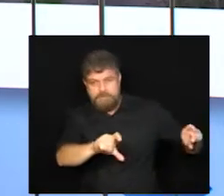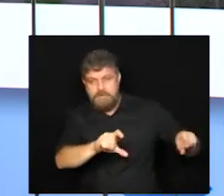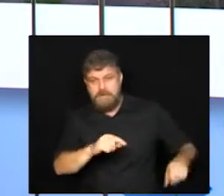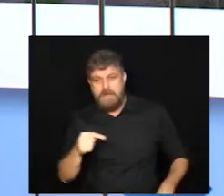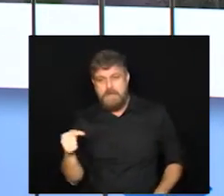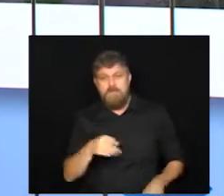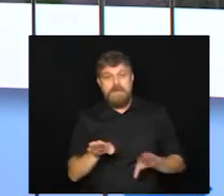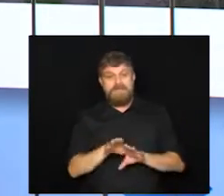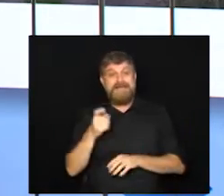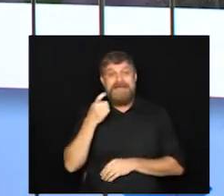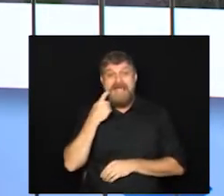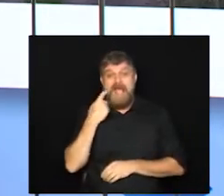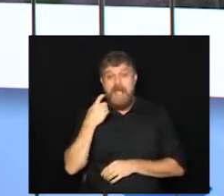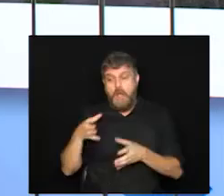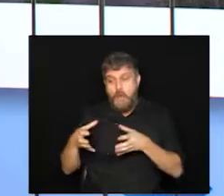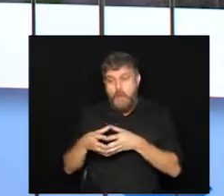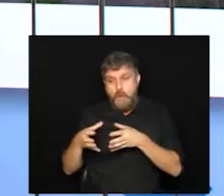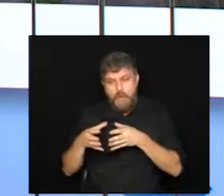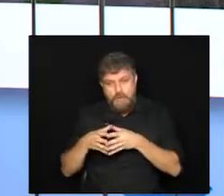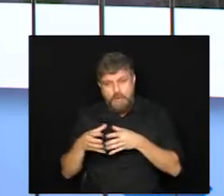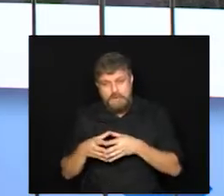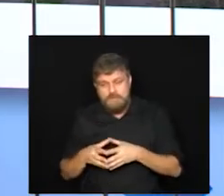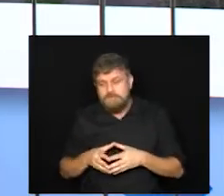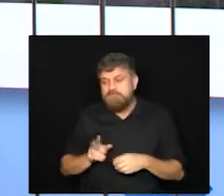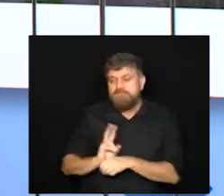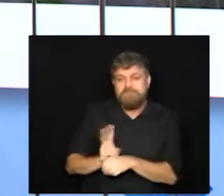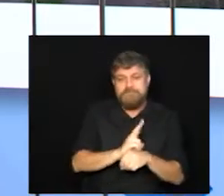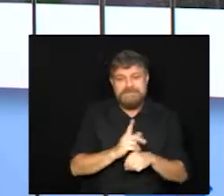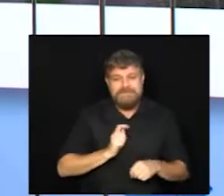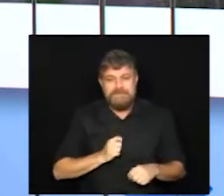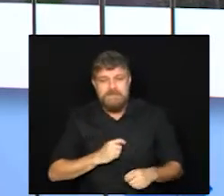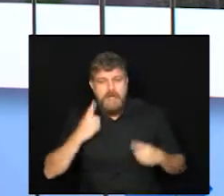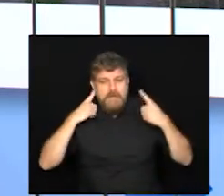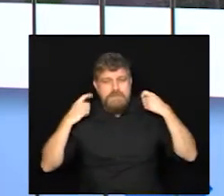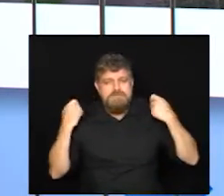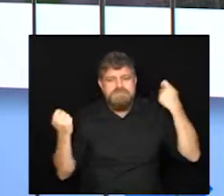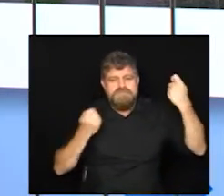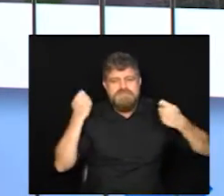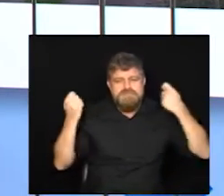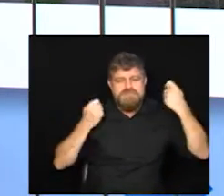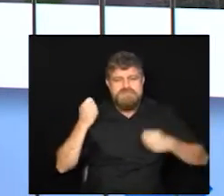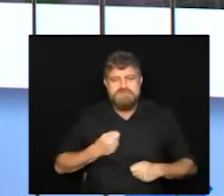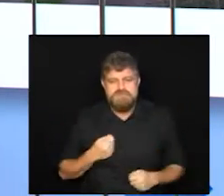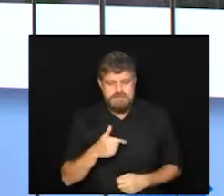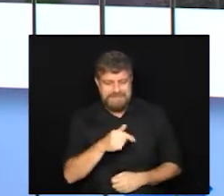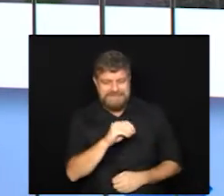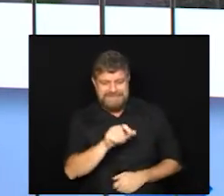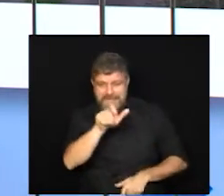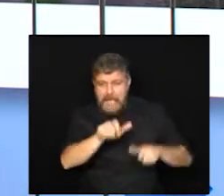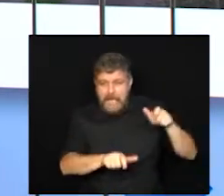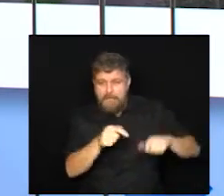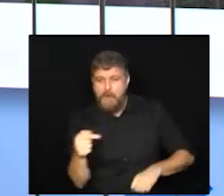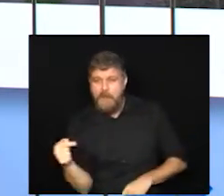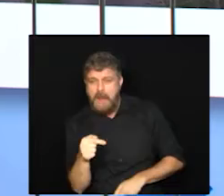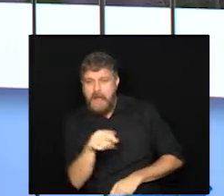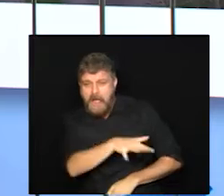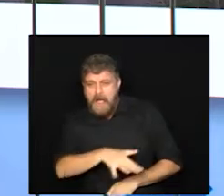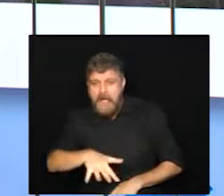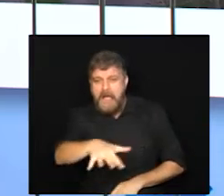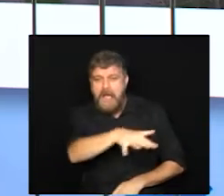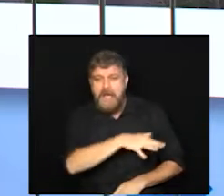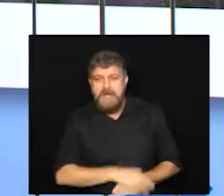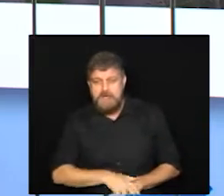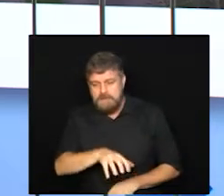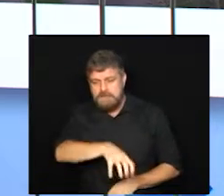ainda na sexta-feira, as equipes impediram o princípio de pancadão com cerca de 70 pessoas lá na região do